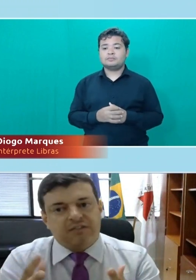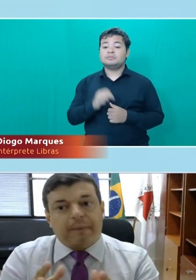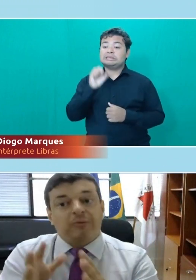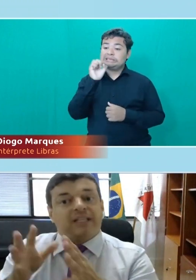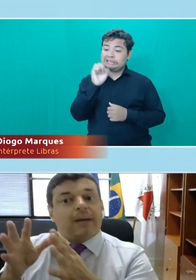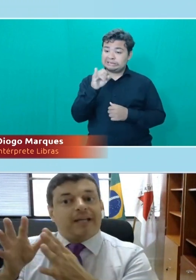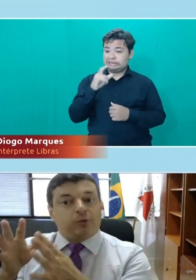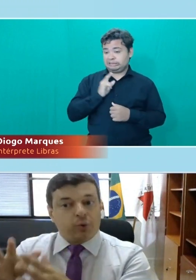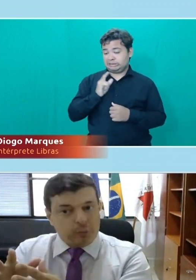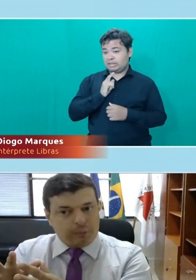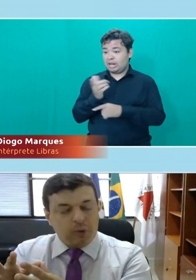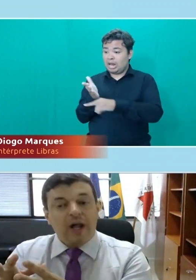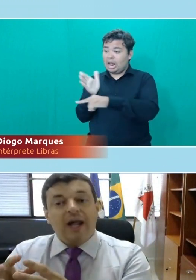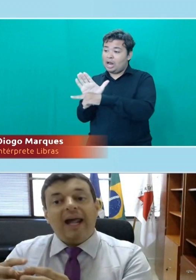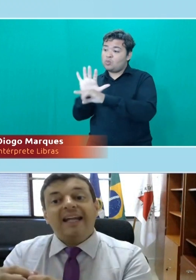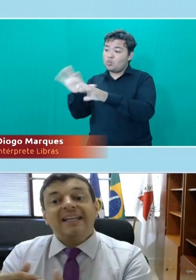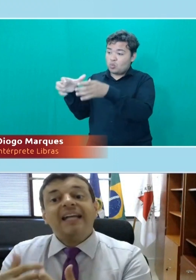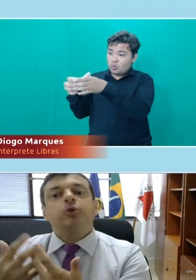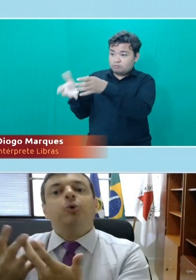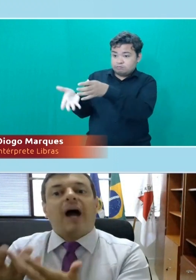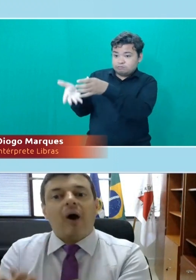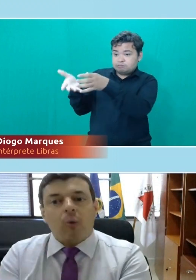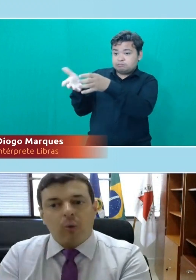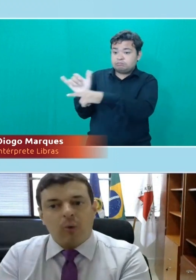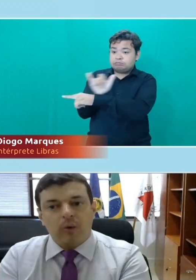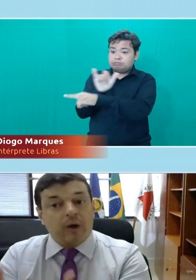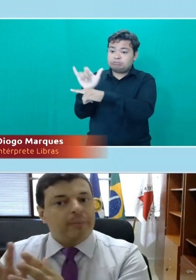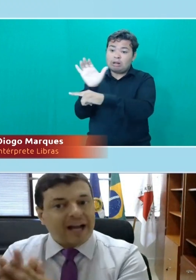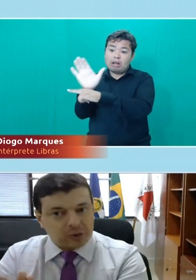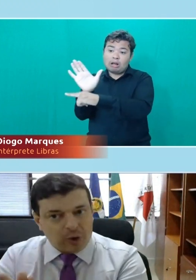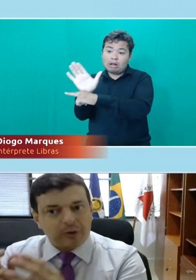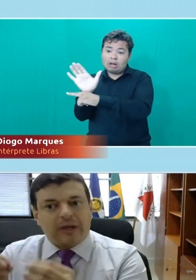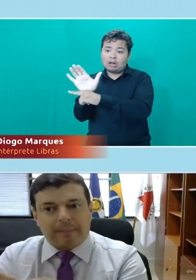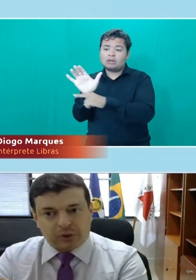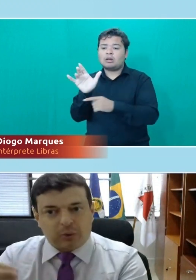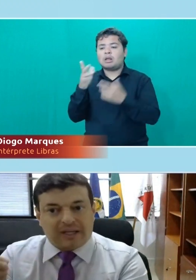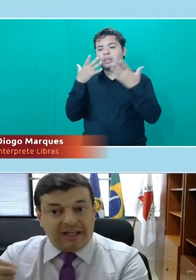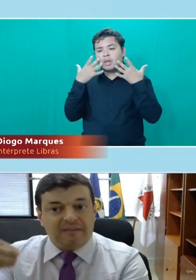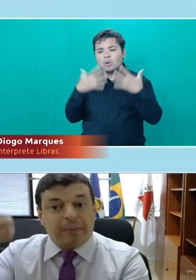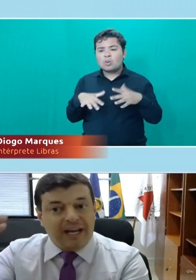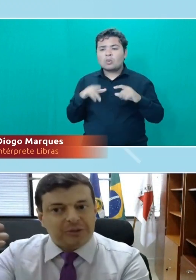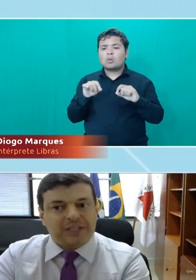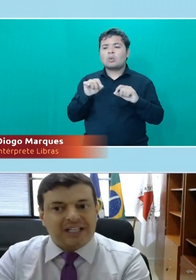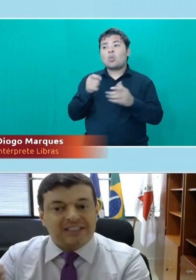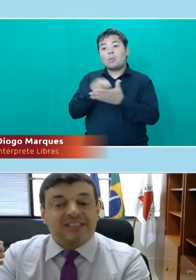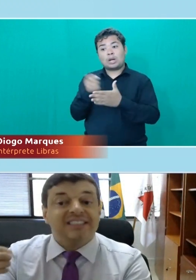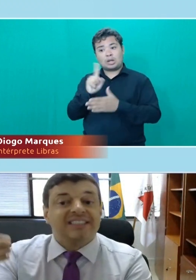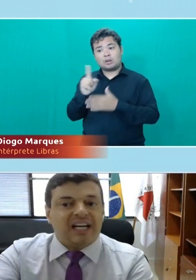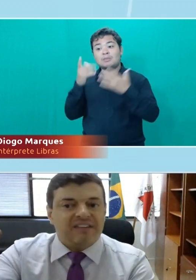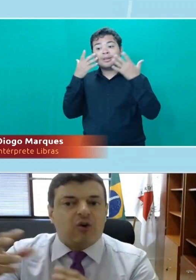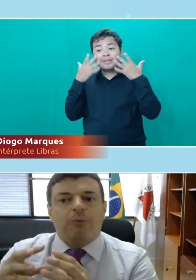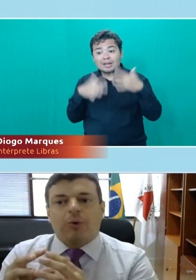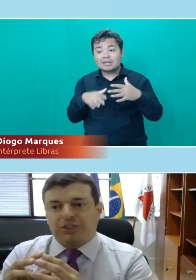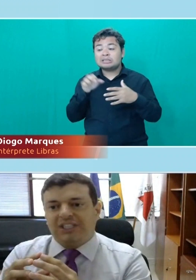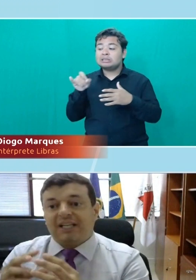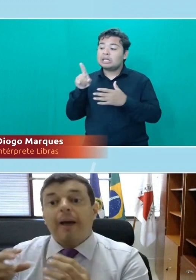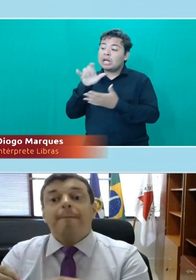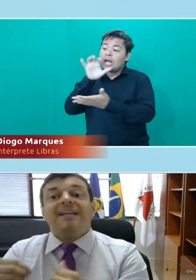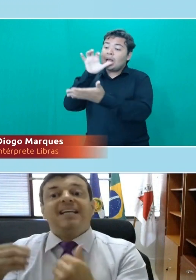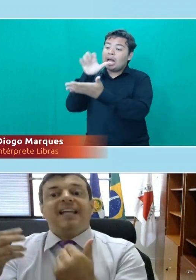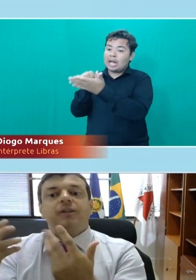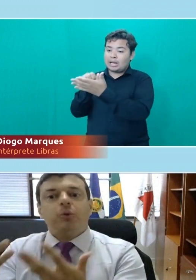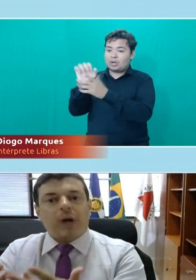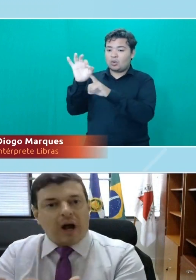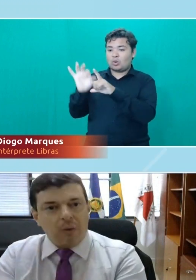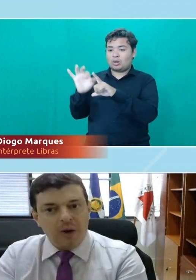competitiva para um determinado grupo, é natural, não é obrigatório que a pessoa que preenche os requisitos se inscreva como cotista,